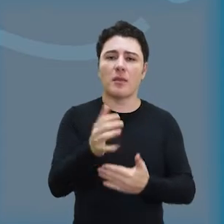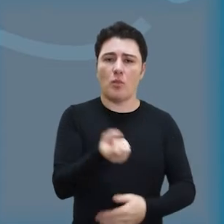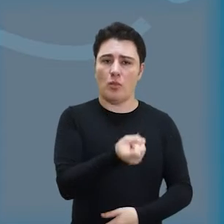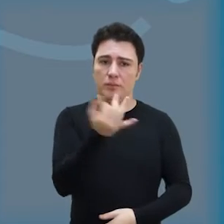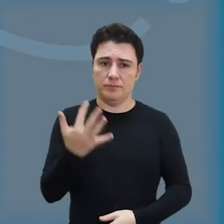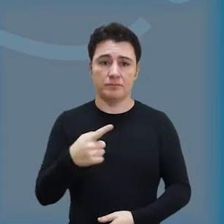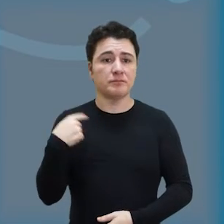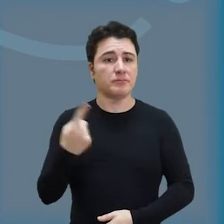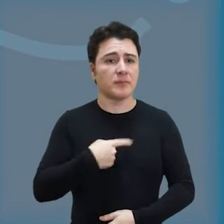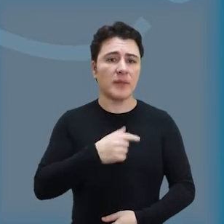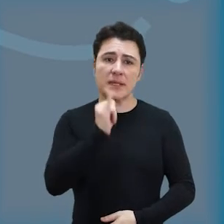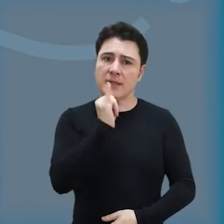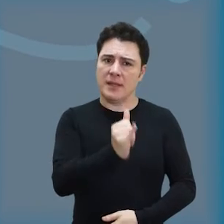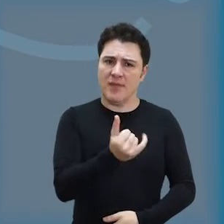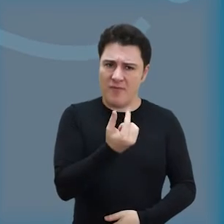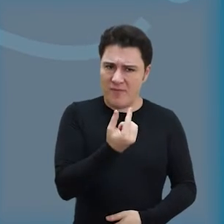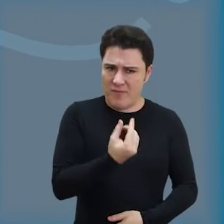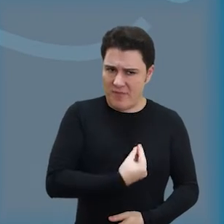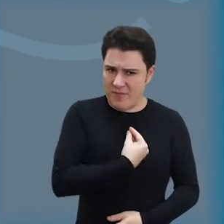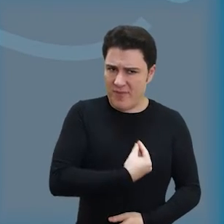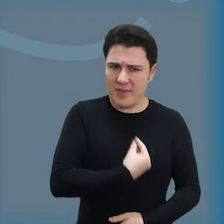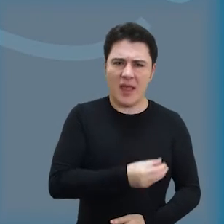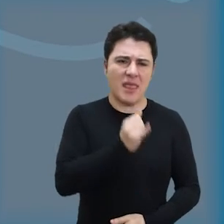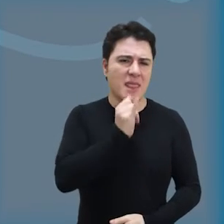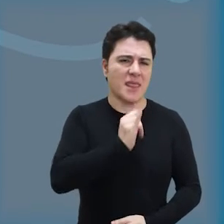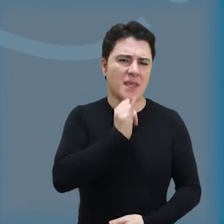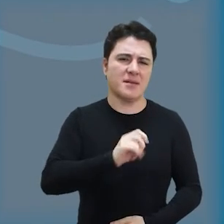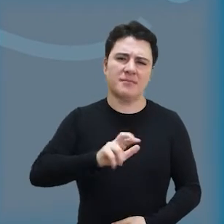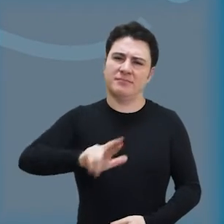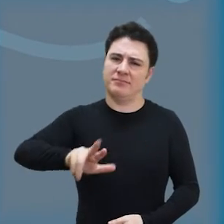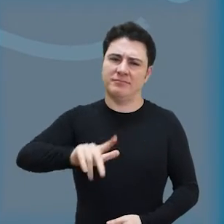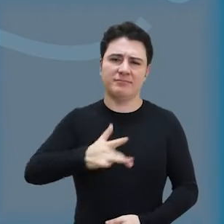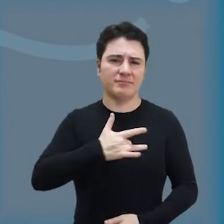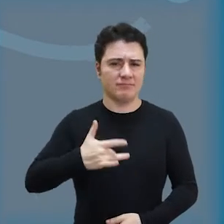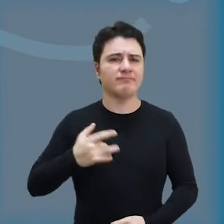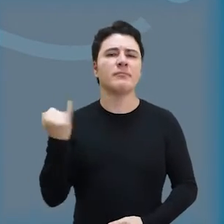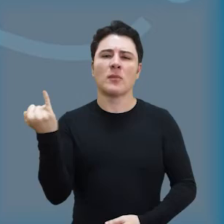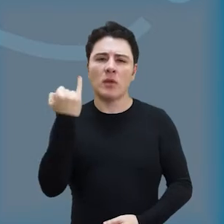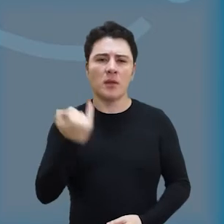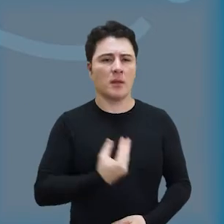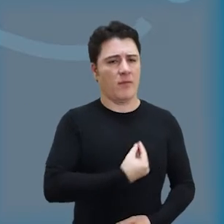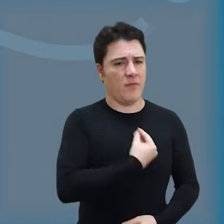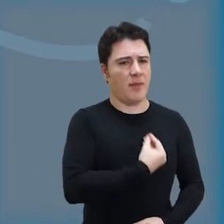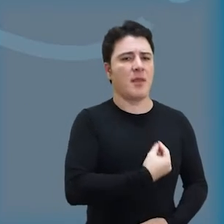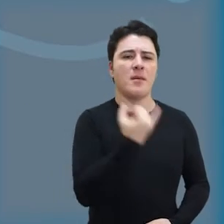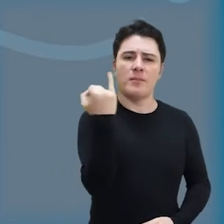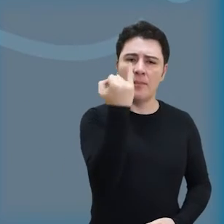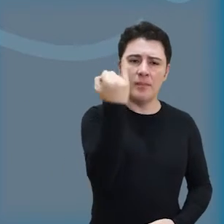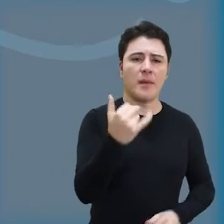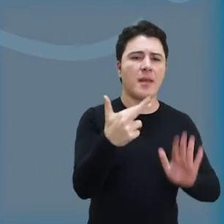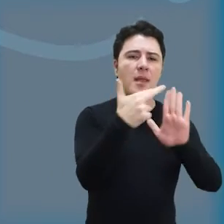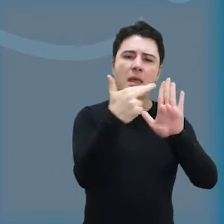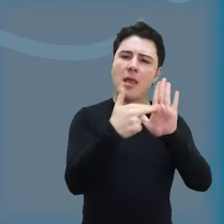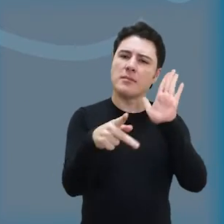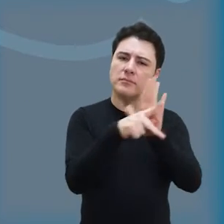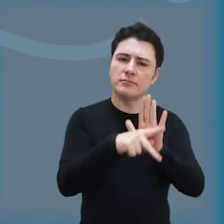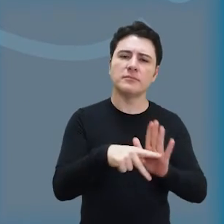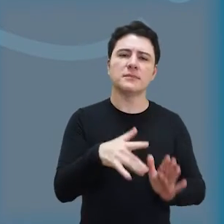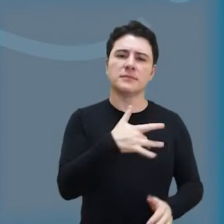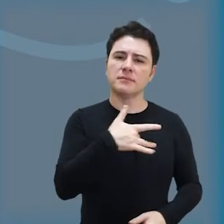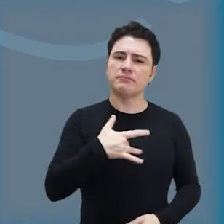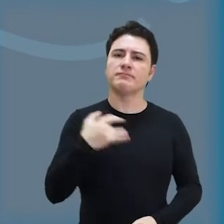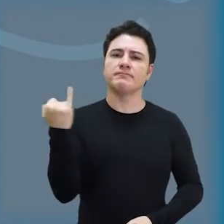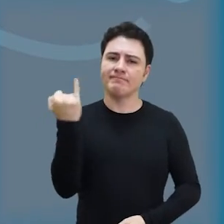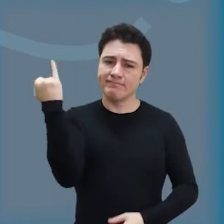serviço. Não se trata de colocar valor à vida. A saúde é primordial. A vida não tem preço. As políticas